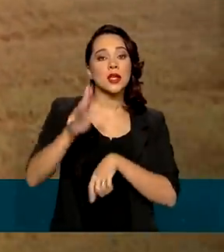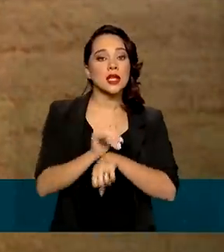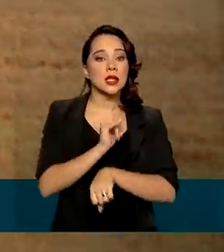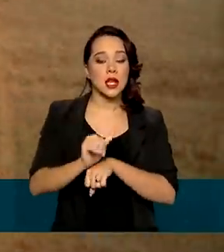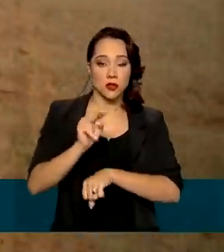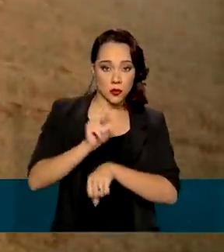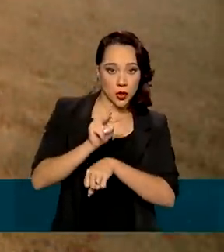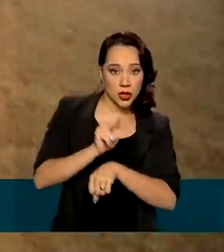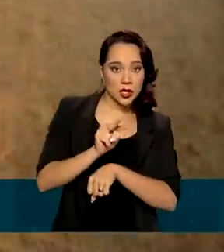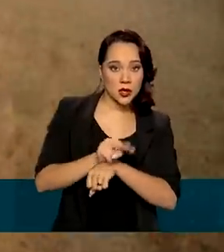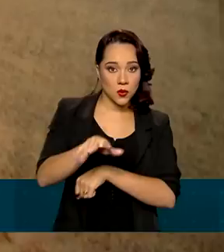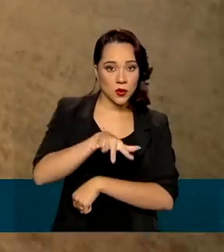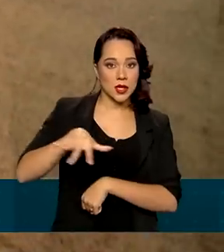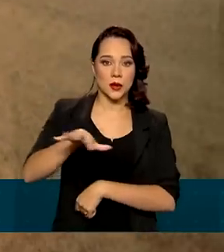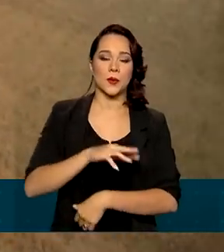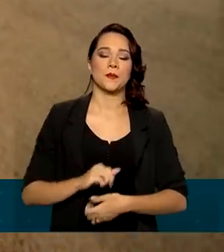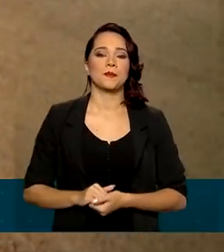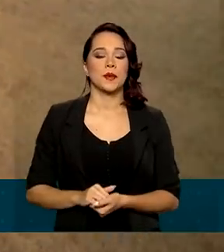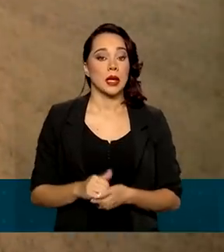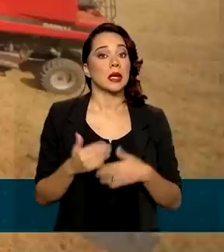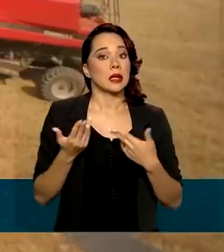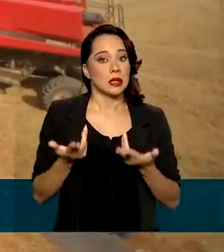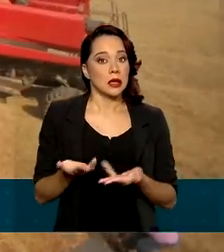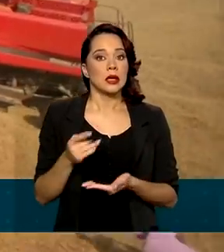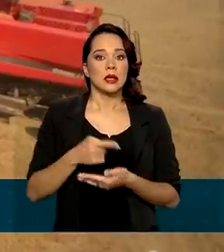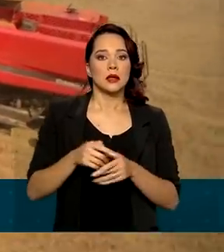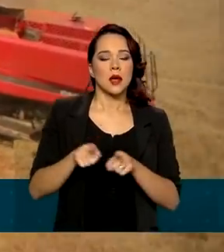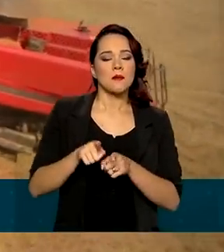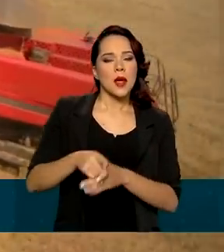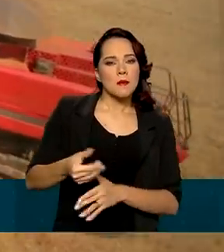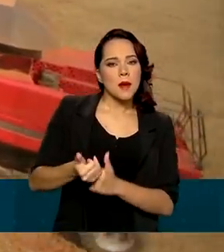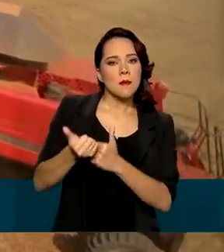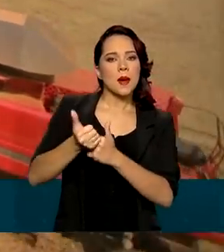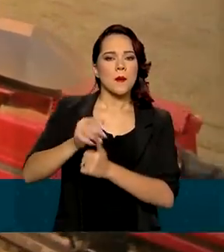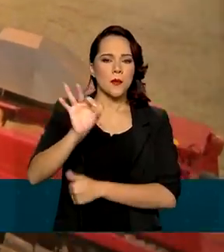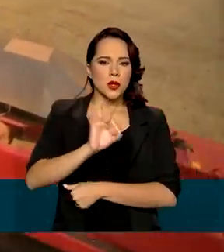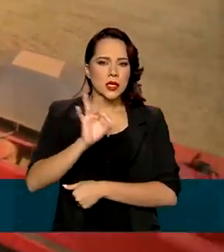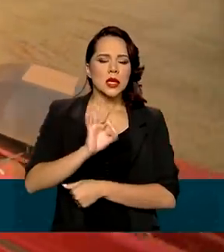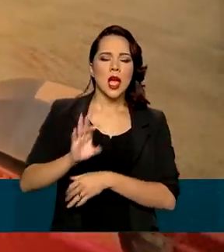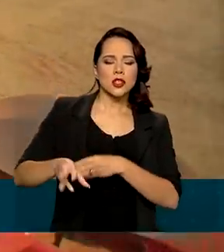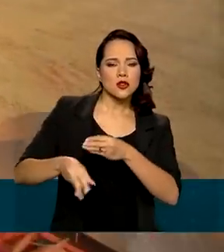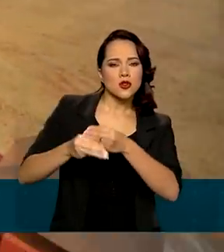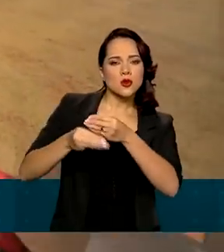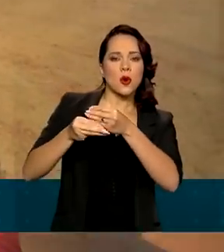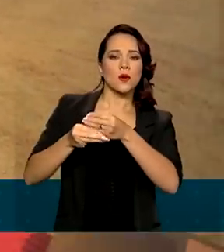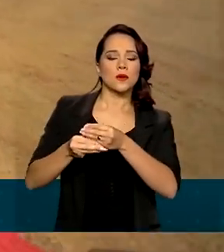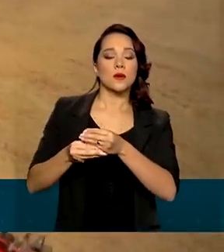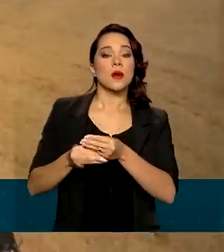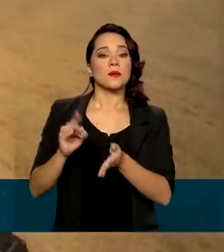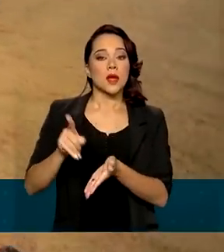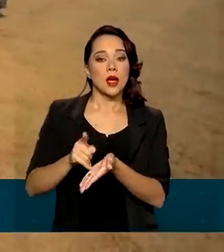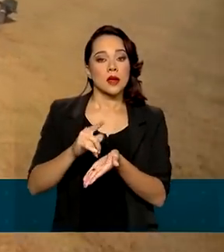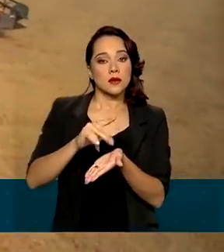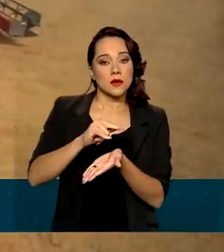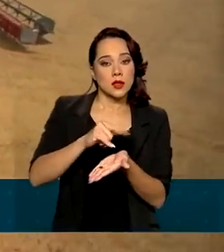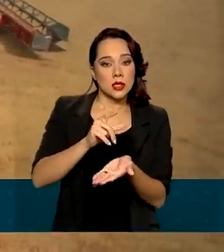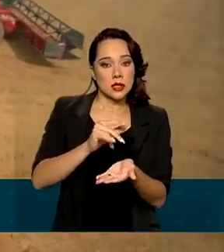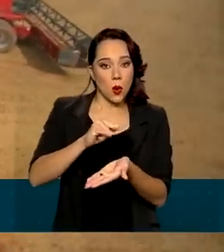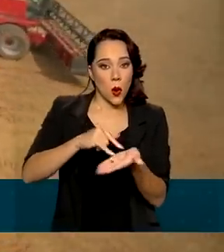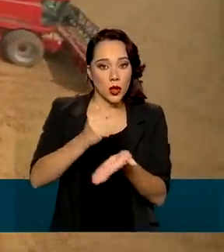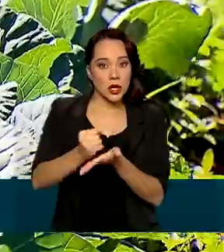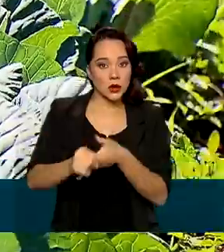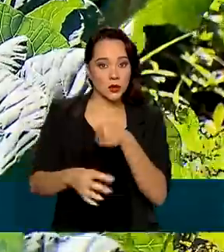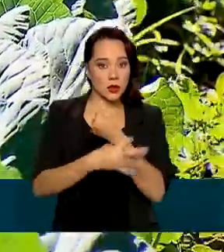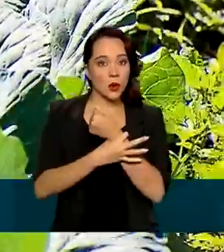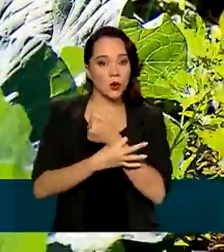de proteção do setor. E por isso, subsidia uma parte das prestações das apólices. Tudo para